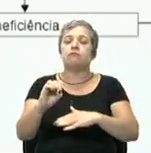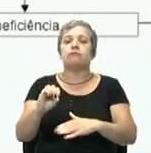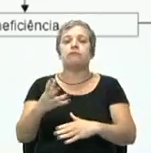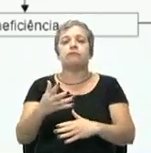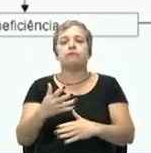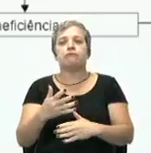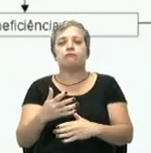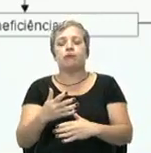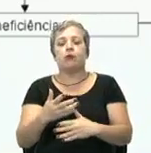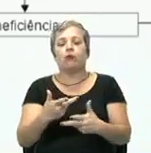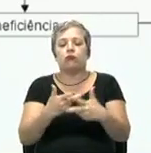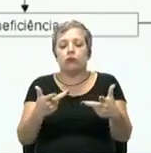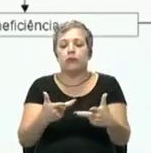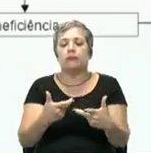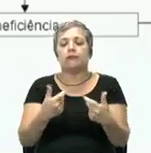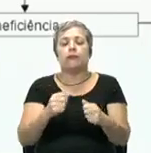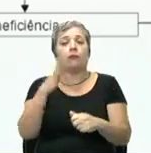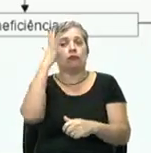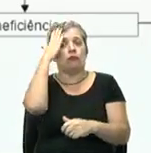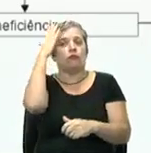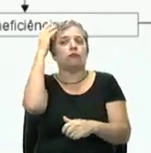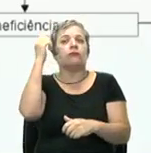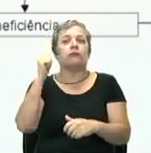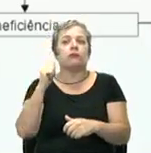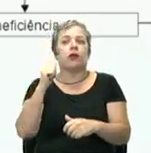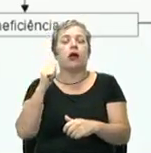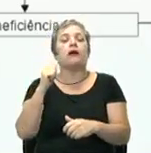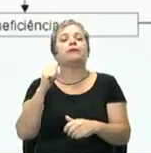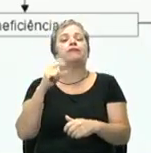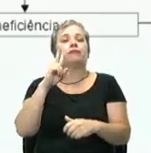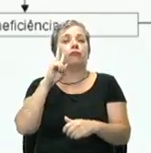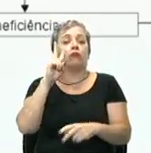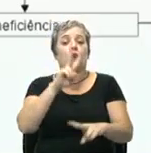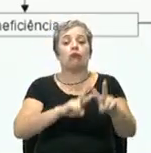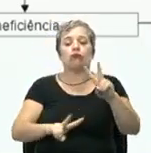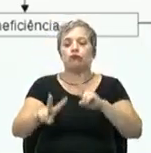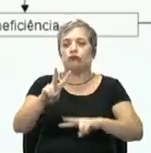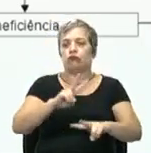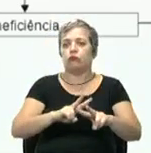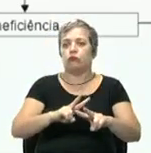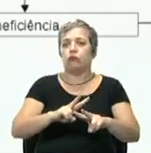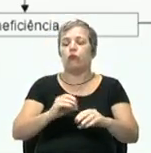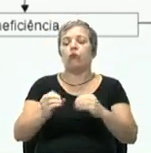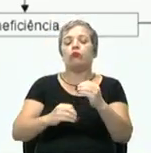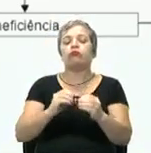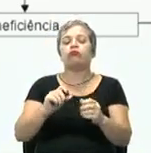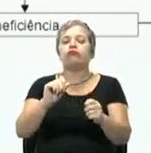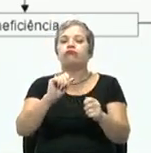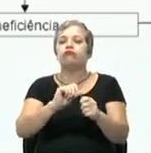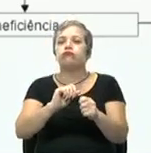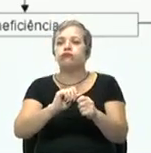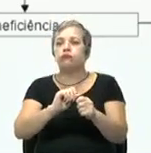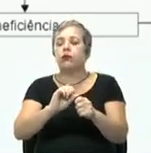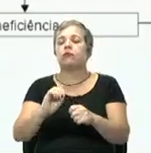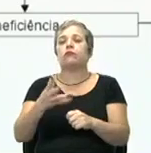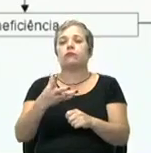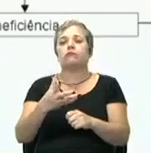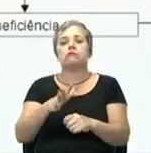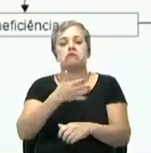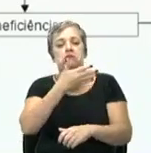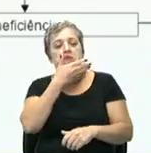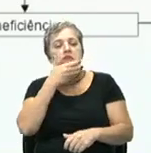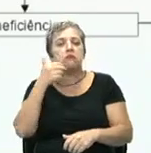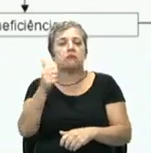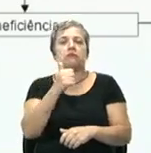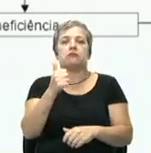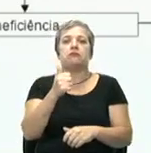consequências previstas, eu tenho o quê? A previsibilidade do comportamento. Eu tenho uma maior eficiência.